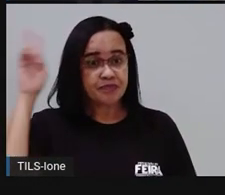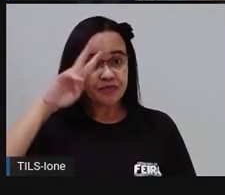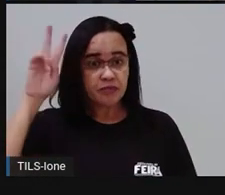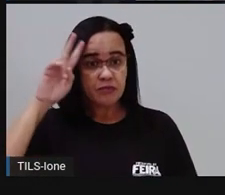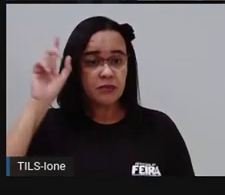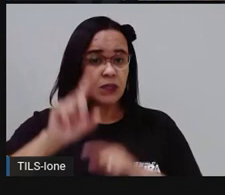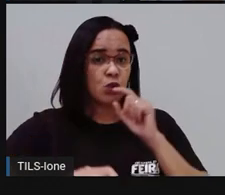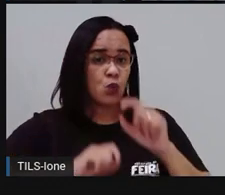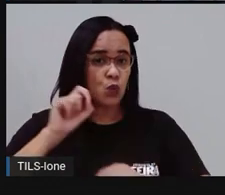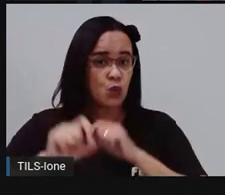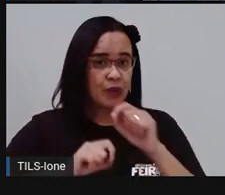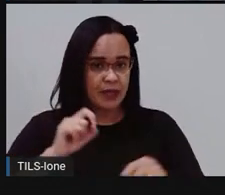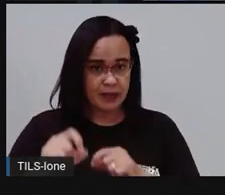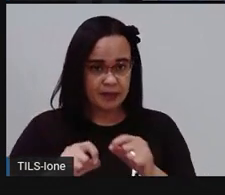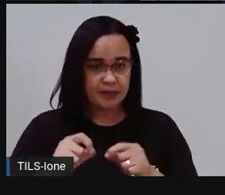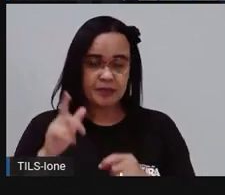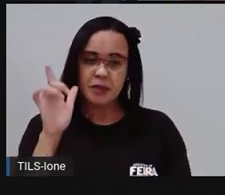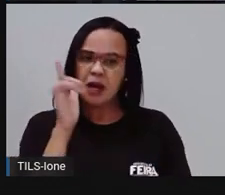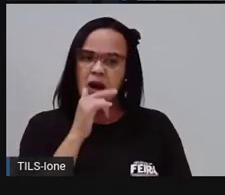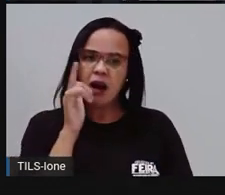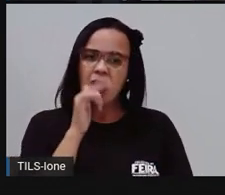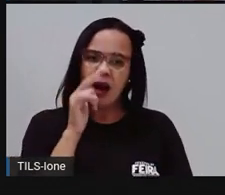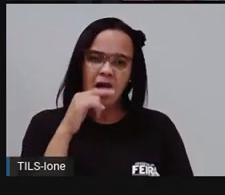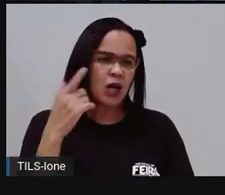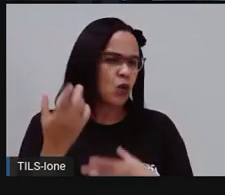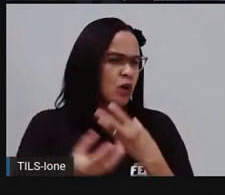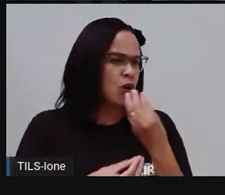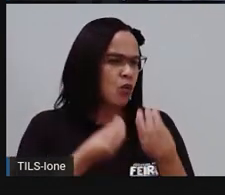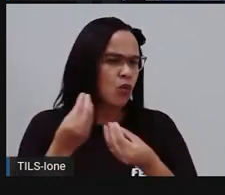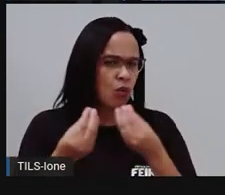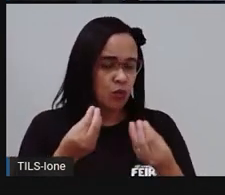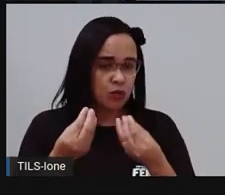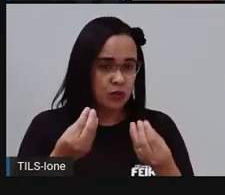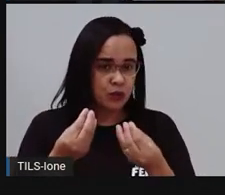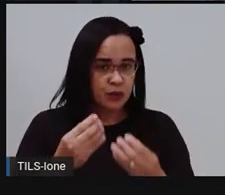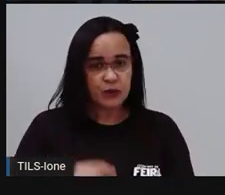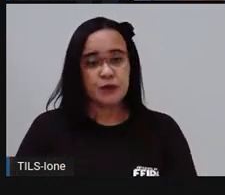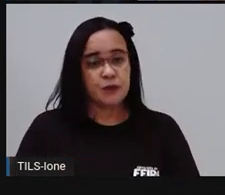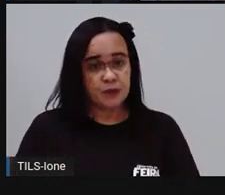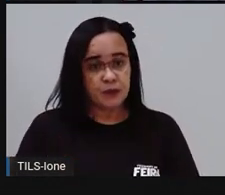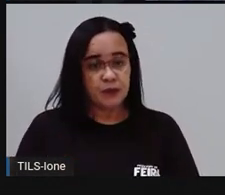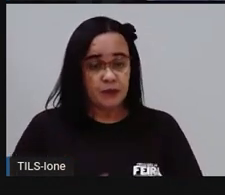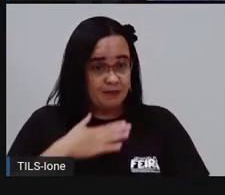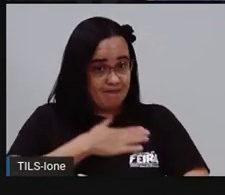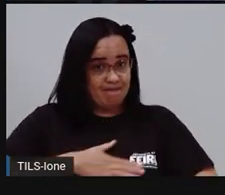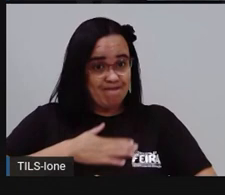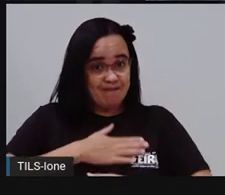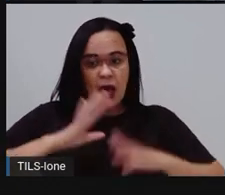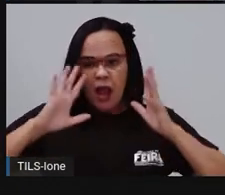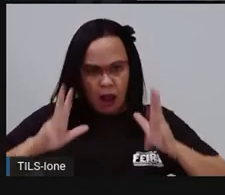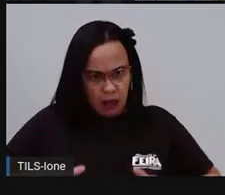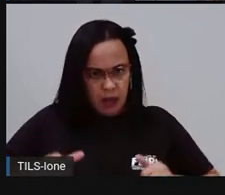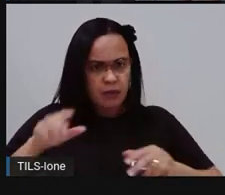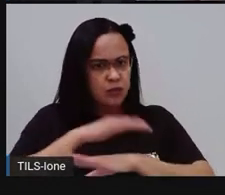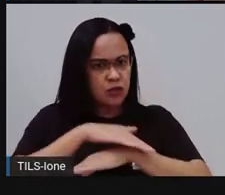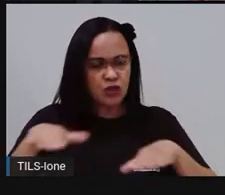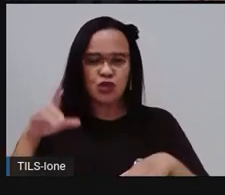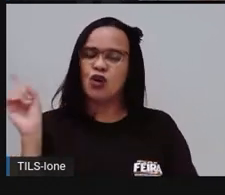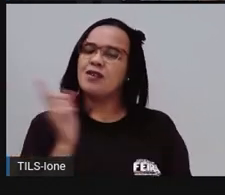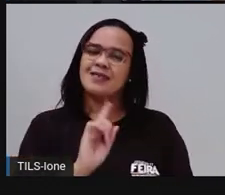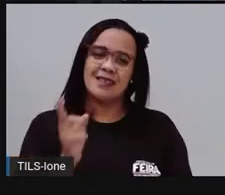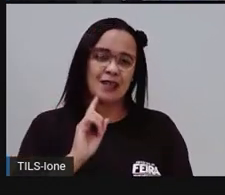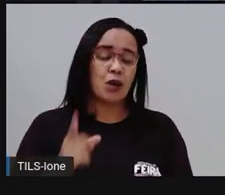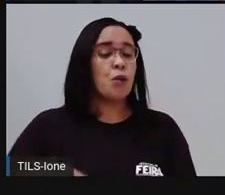água está presente, né? Faz parte da nossa vida, não apenas para a higiene, né? Mas a gente precisa também ter outros cuidados com